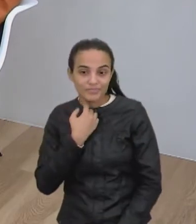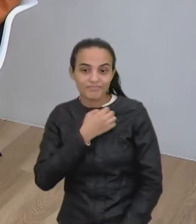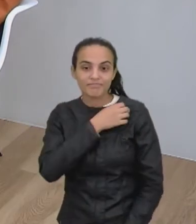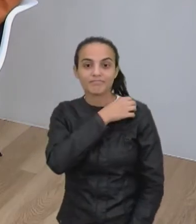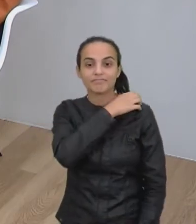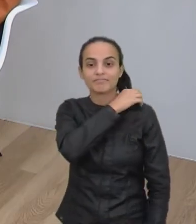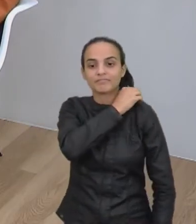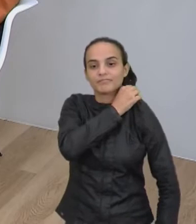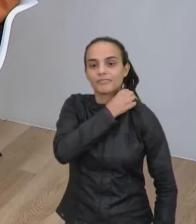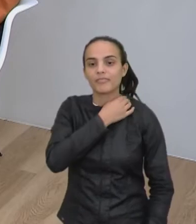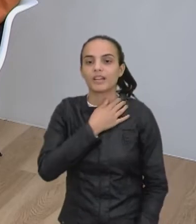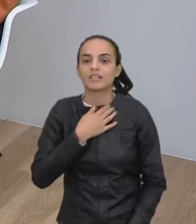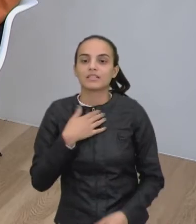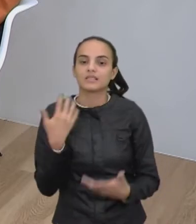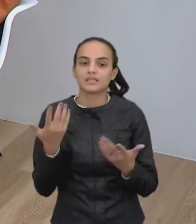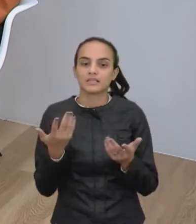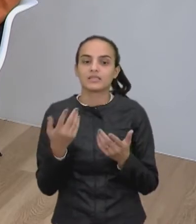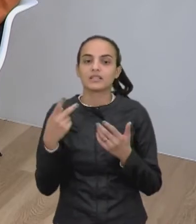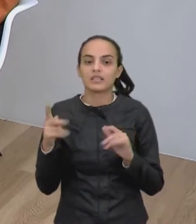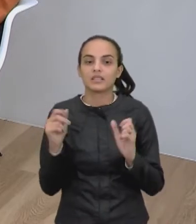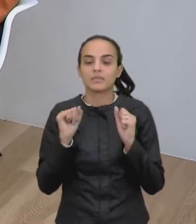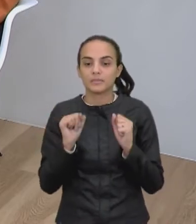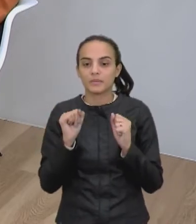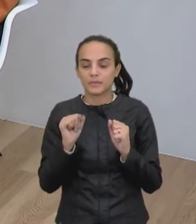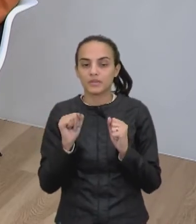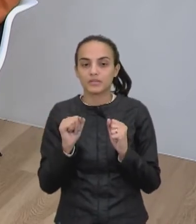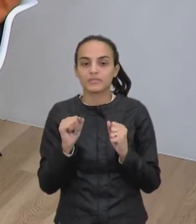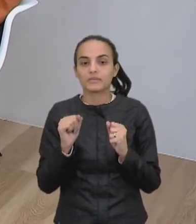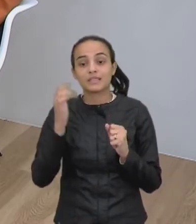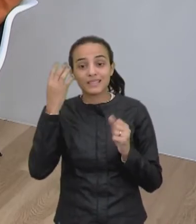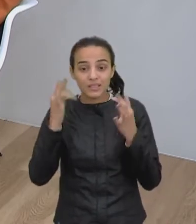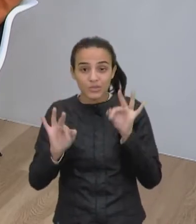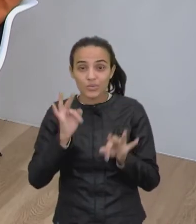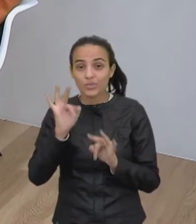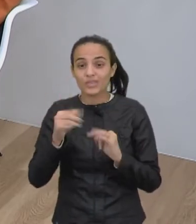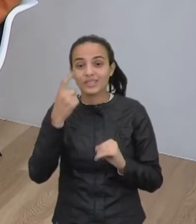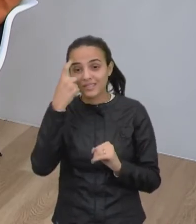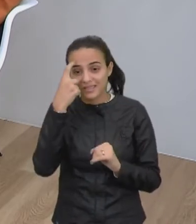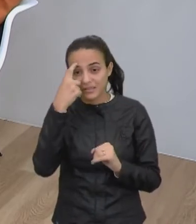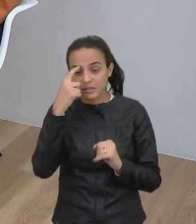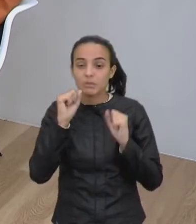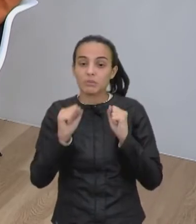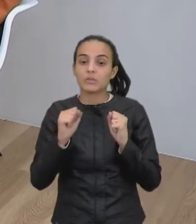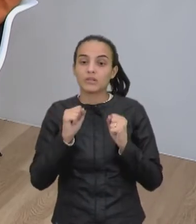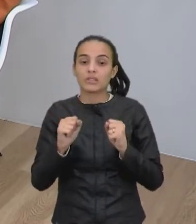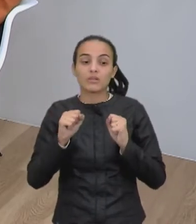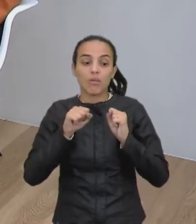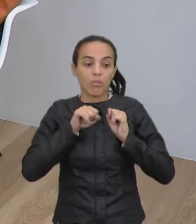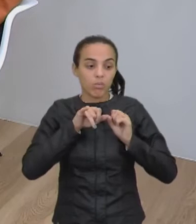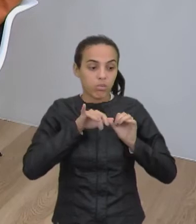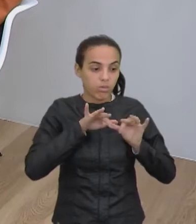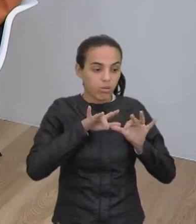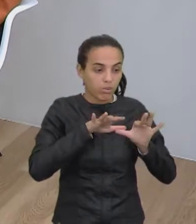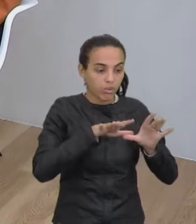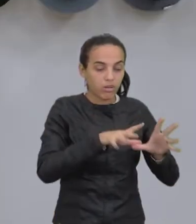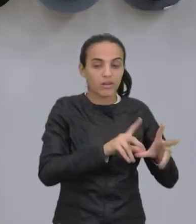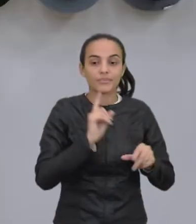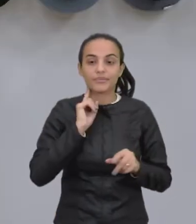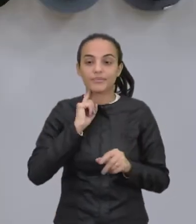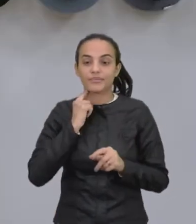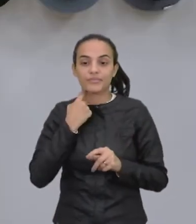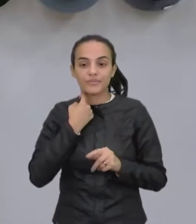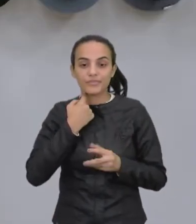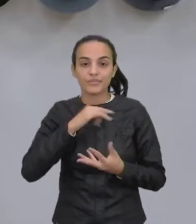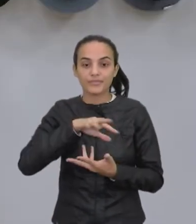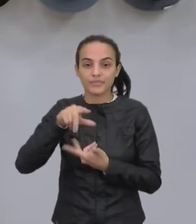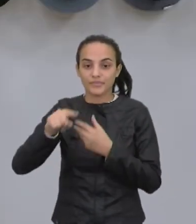esse medicamento, ele pode se tornar aquele medicamento da dor de cabeça, pode se tornar um contaminante tanto, normalmente que você